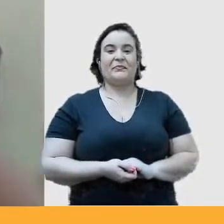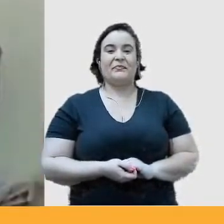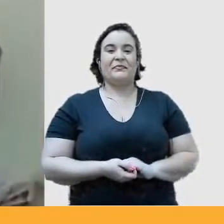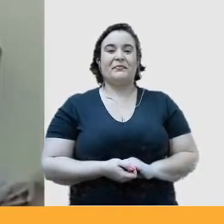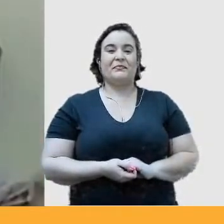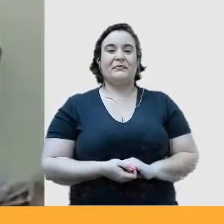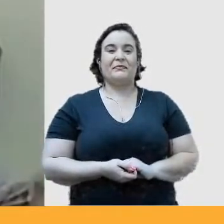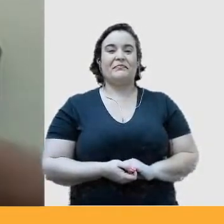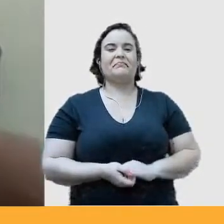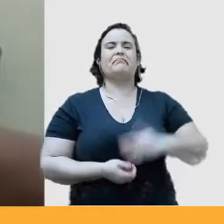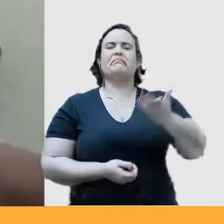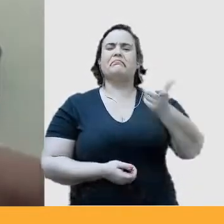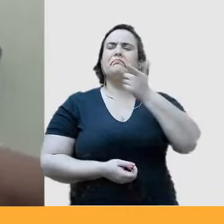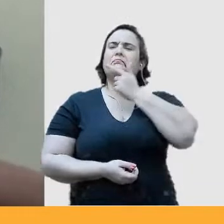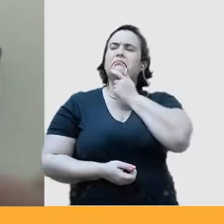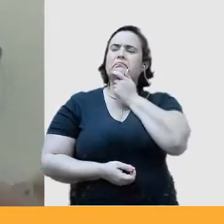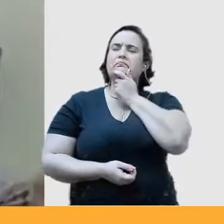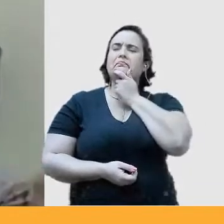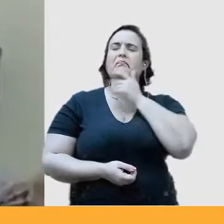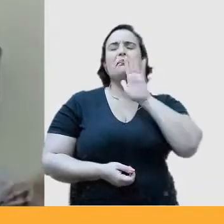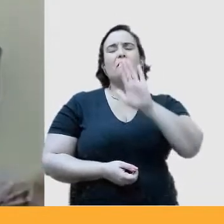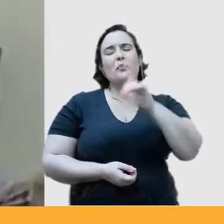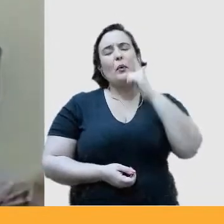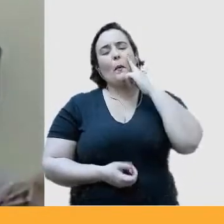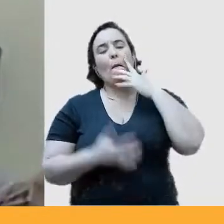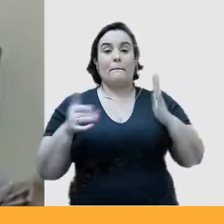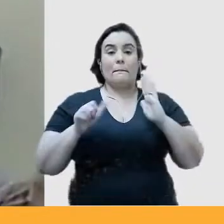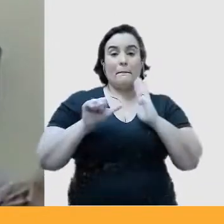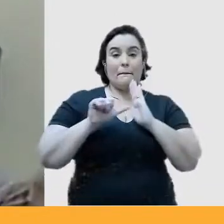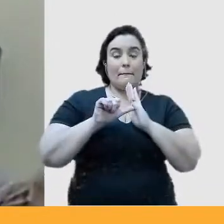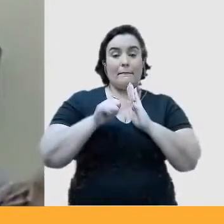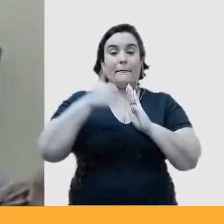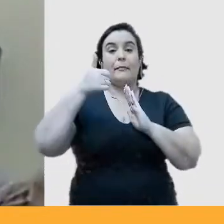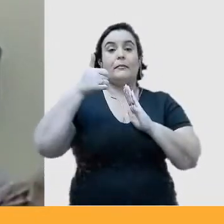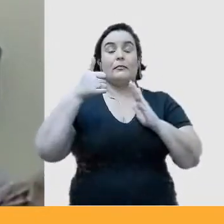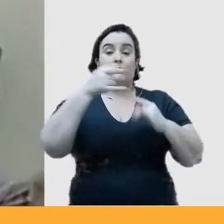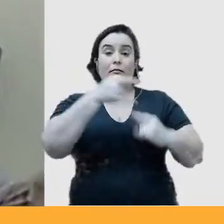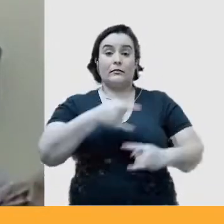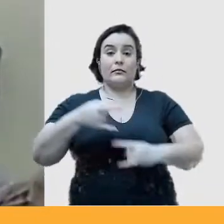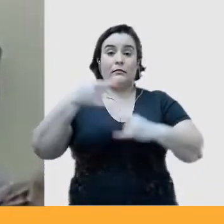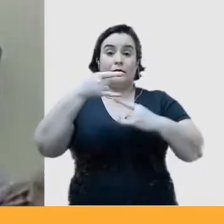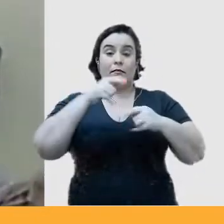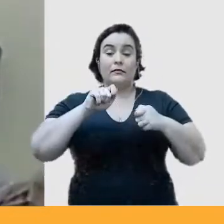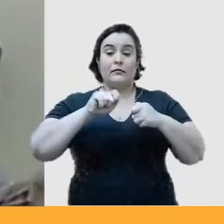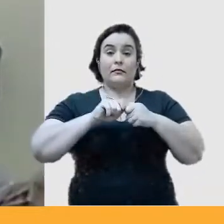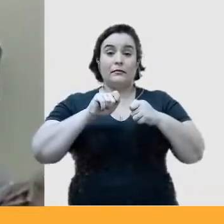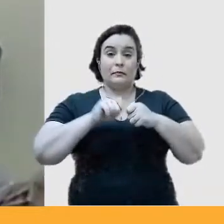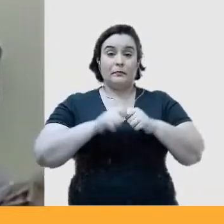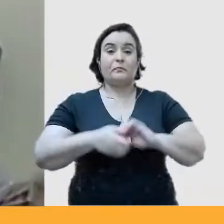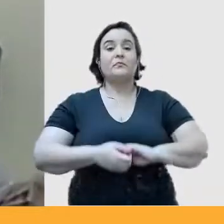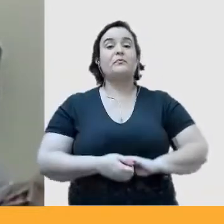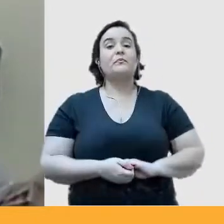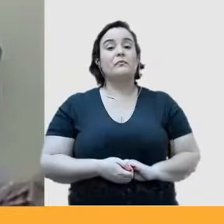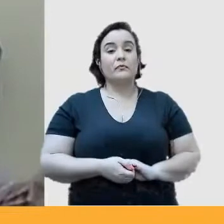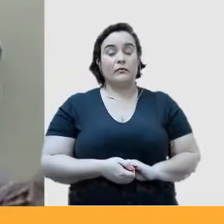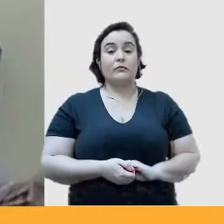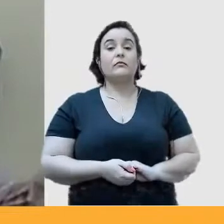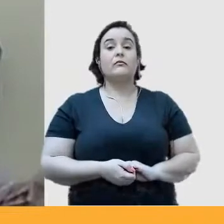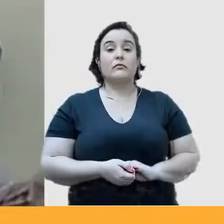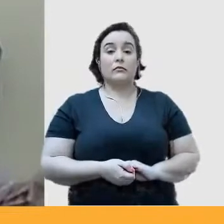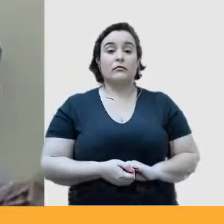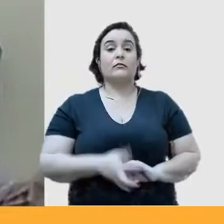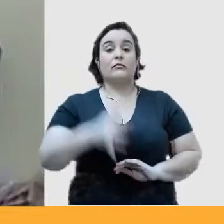menina, olha que coisa complicada, né? Porque é a primeira vez que eu faço uma live e as pessoas não